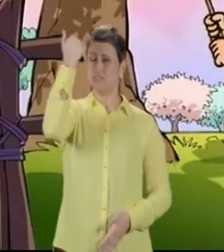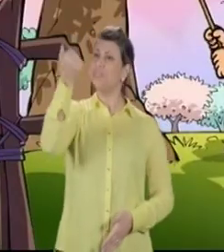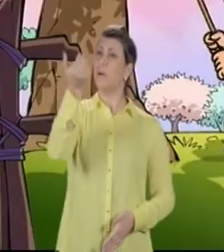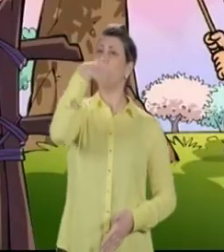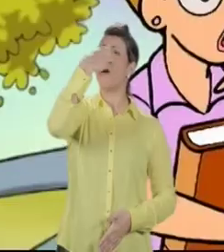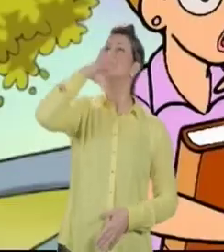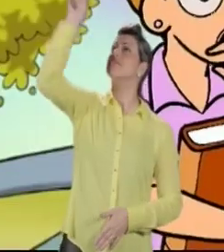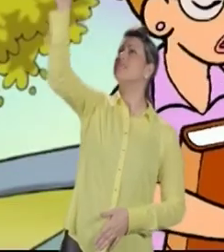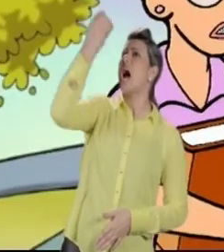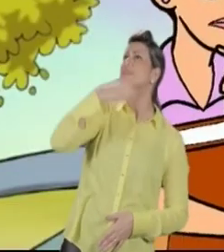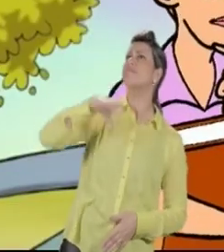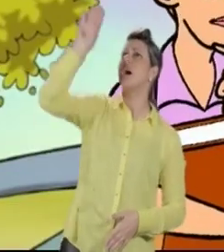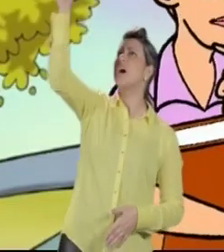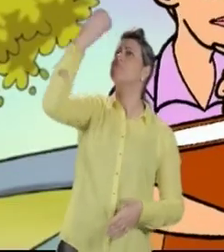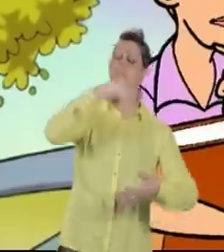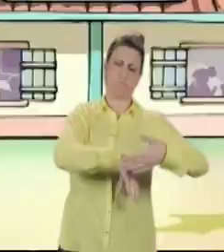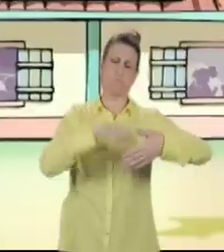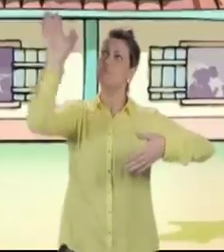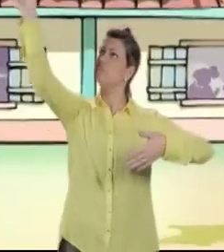Entedo, pomar.